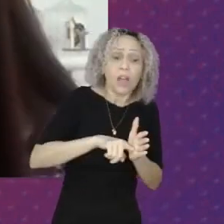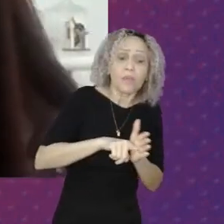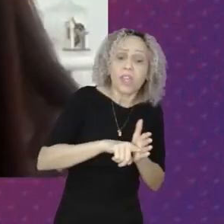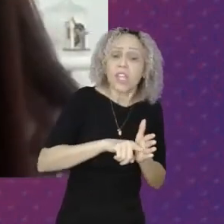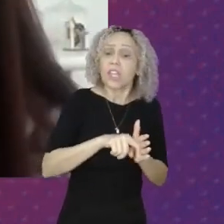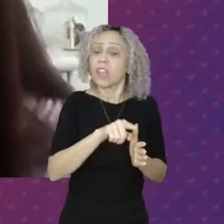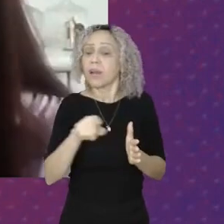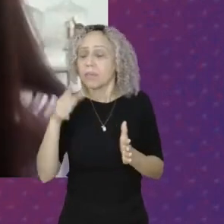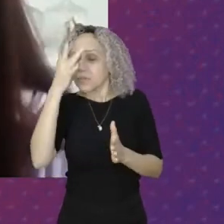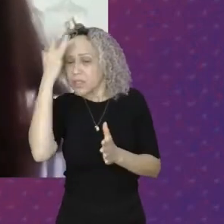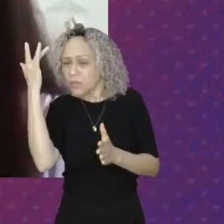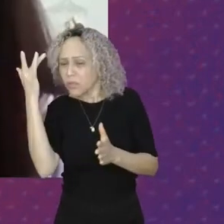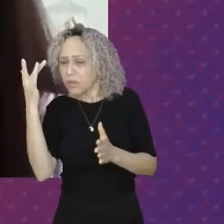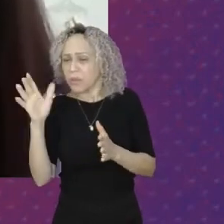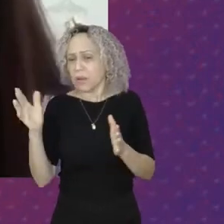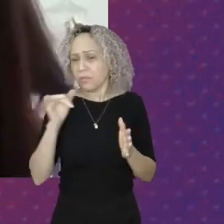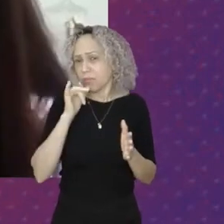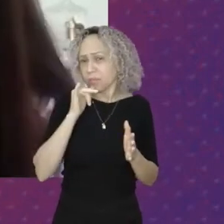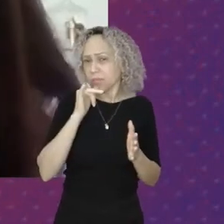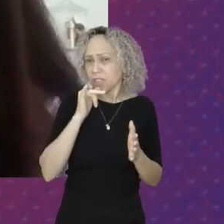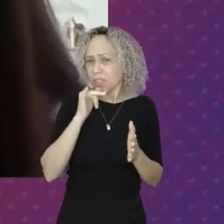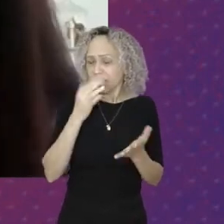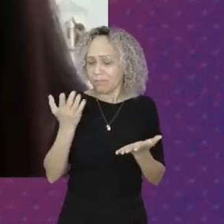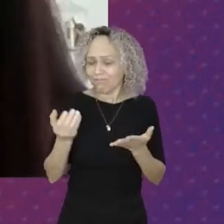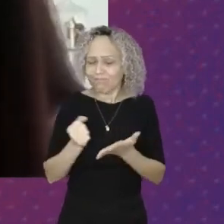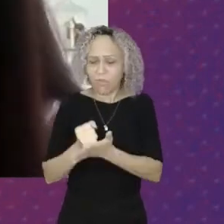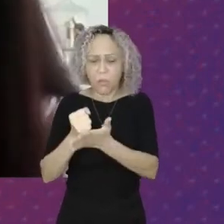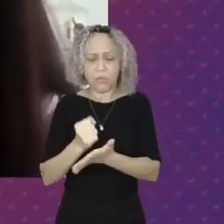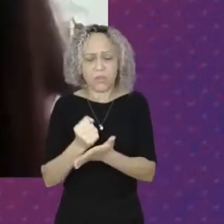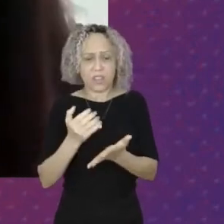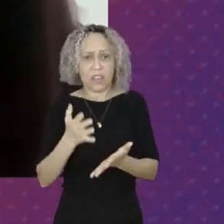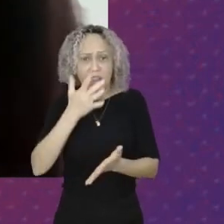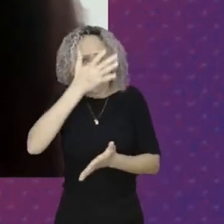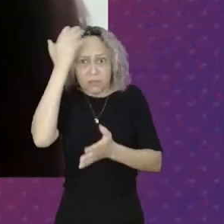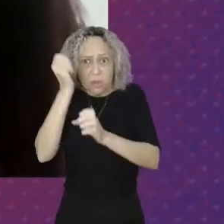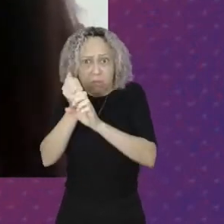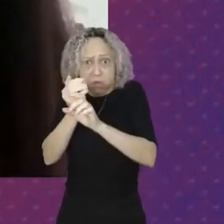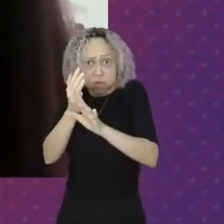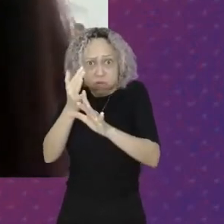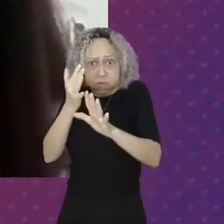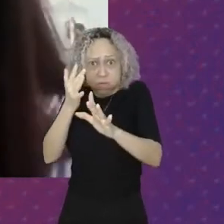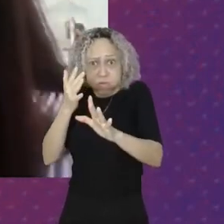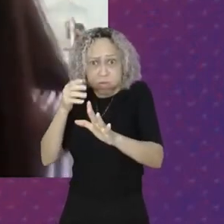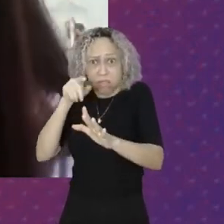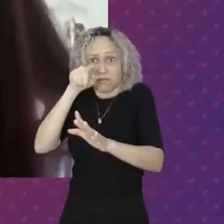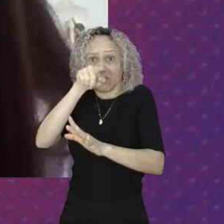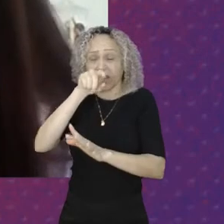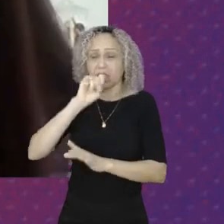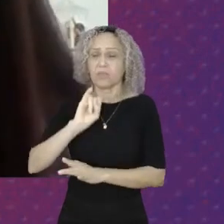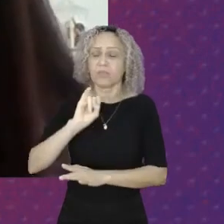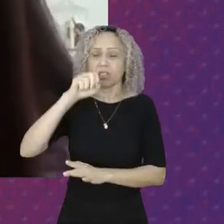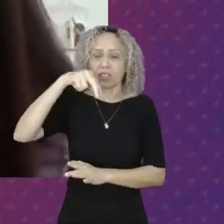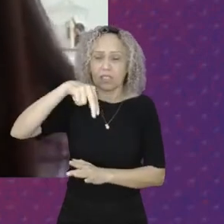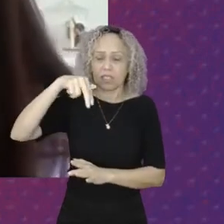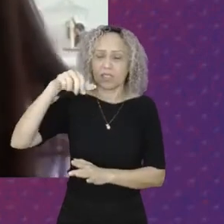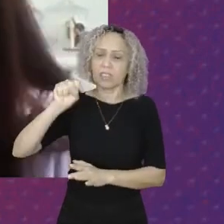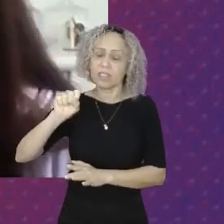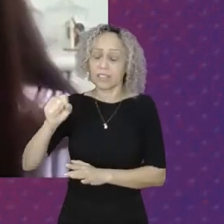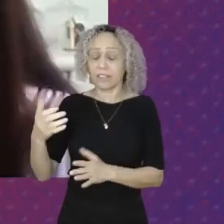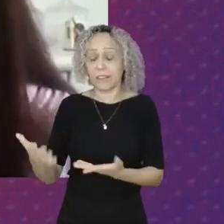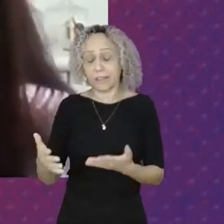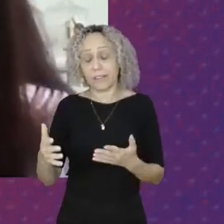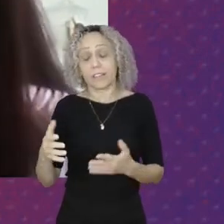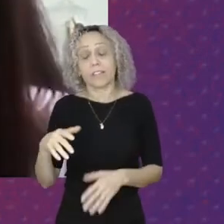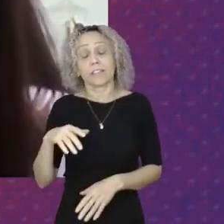represamento De requerimentos Longas filas Filas extensas Aguardando Uma resposta Do